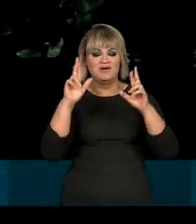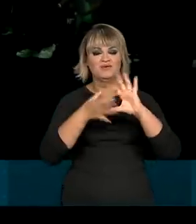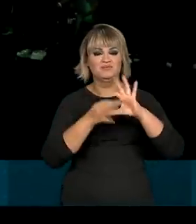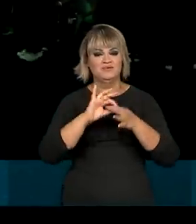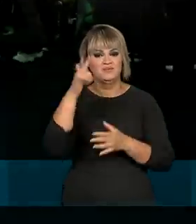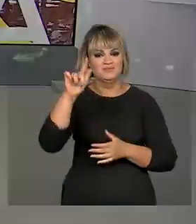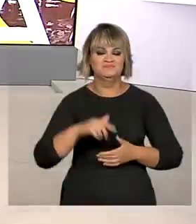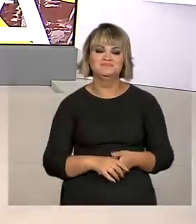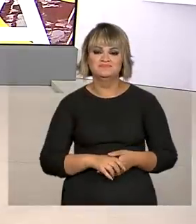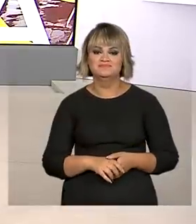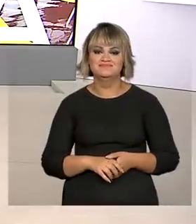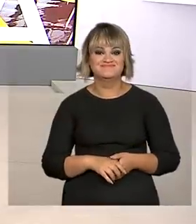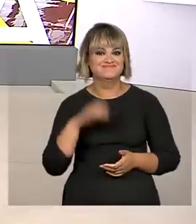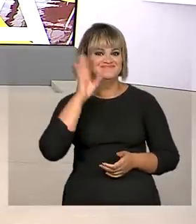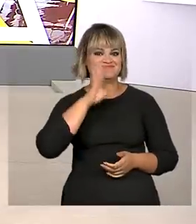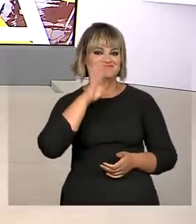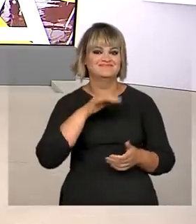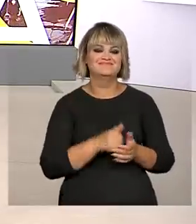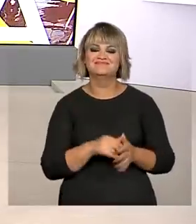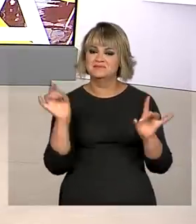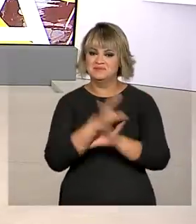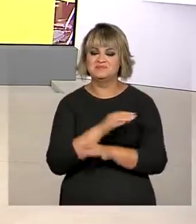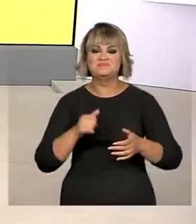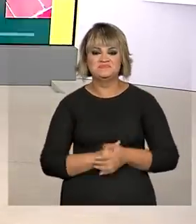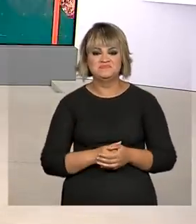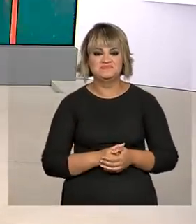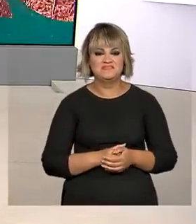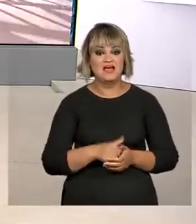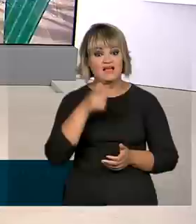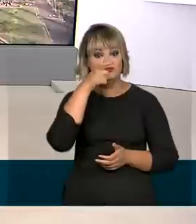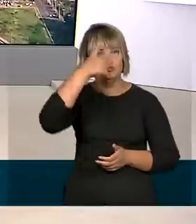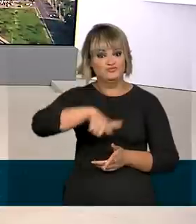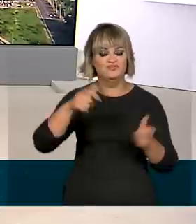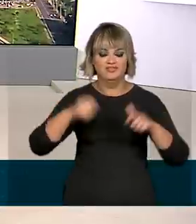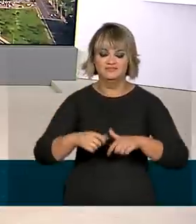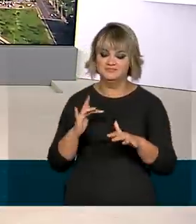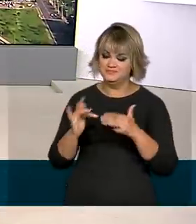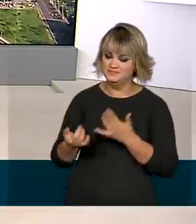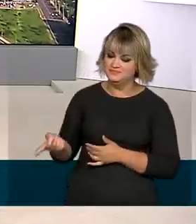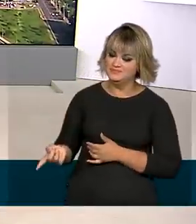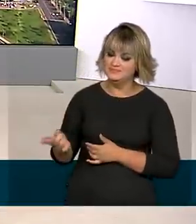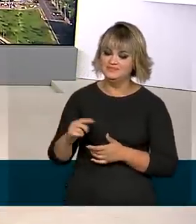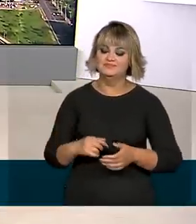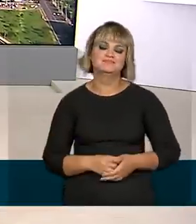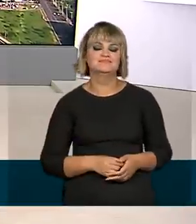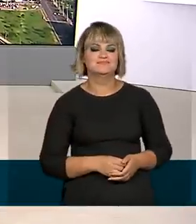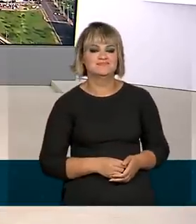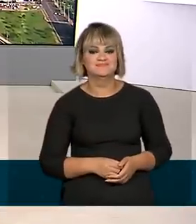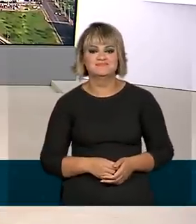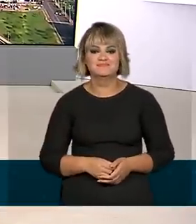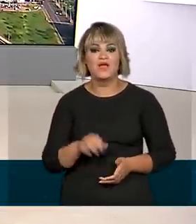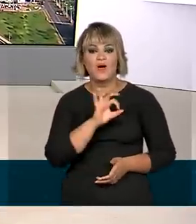Olimpíada. Que bacana. E a gente fica por aqui para rever as reportagens. Acesse as nossas redes